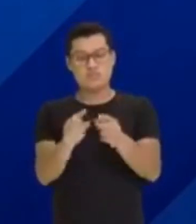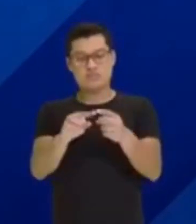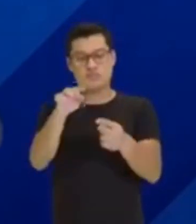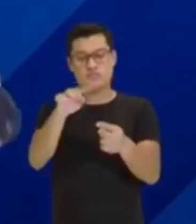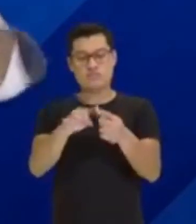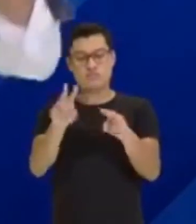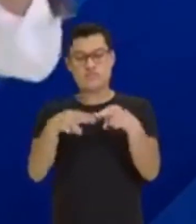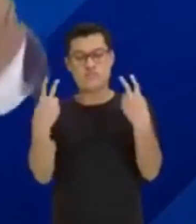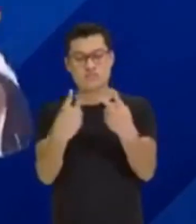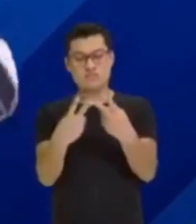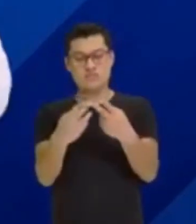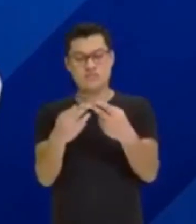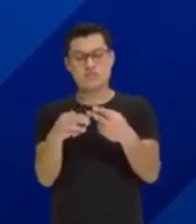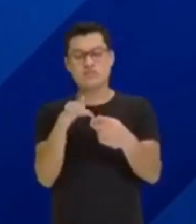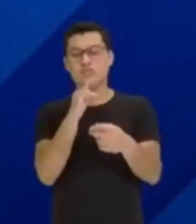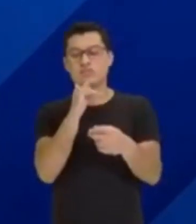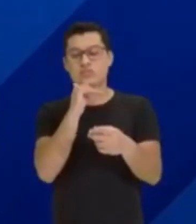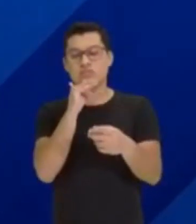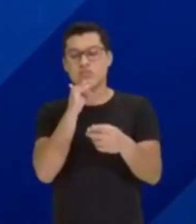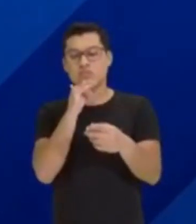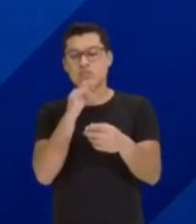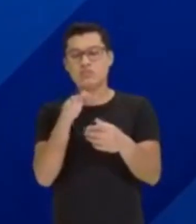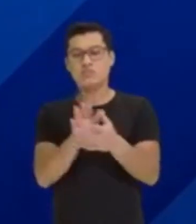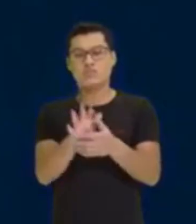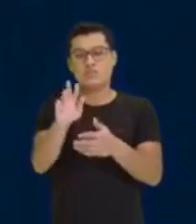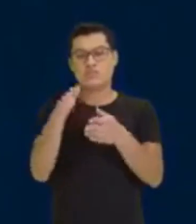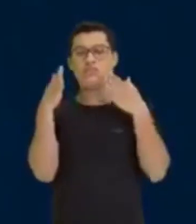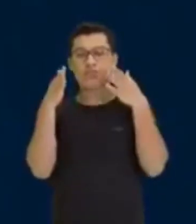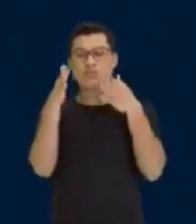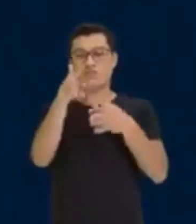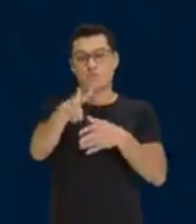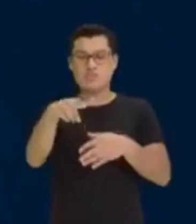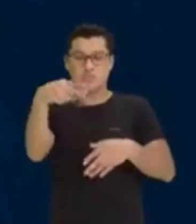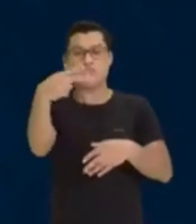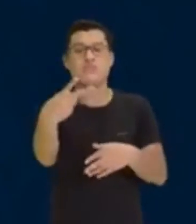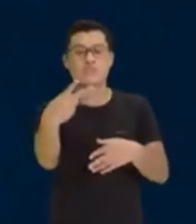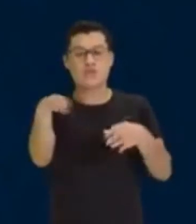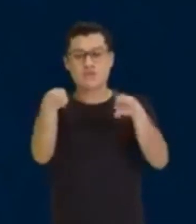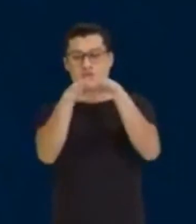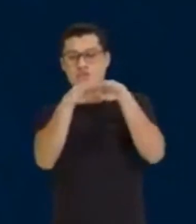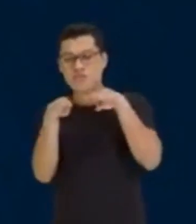exemplos de grandezas inversamente proporcionais. Vem comigo, vem comigo.